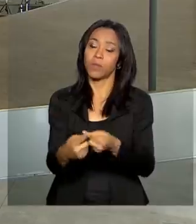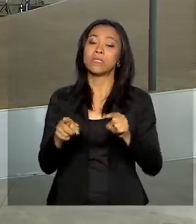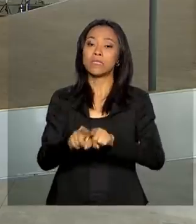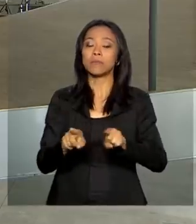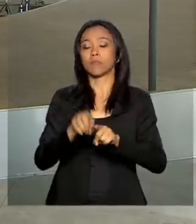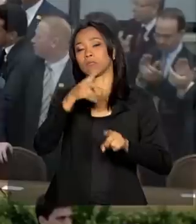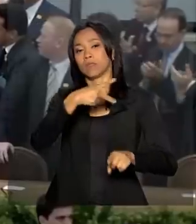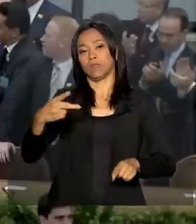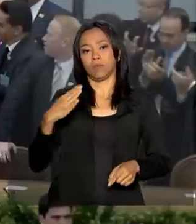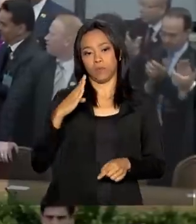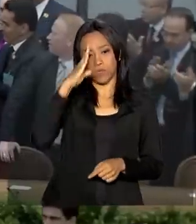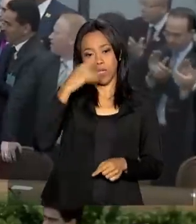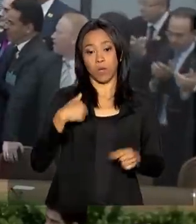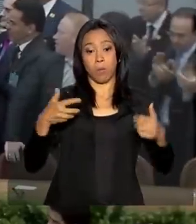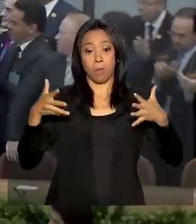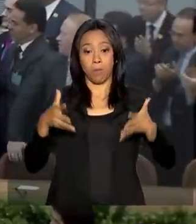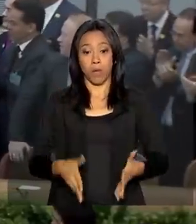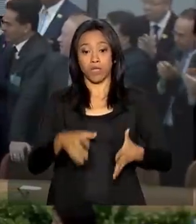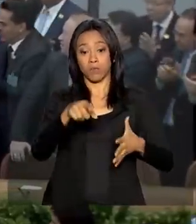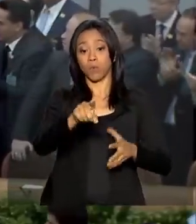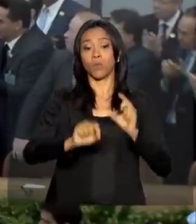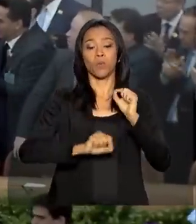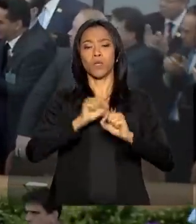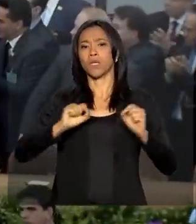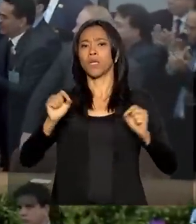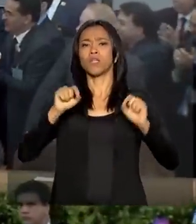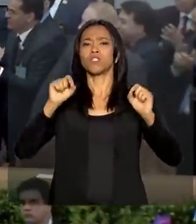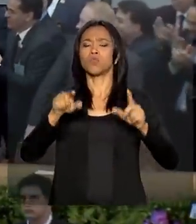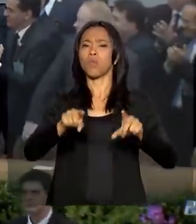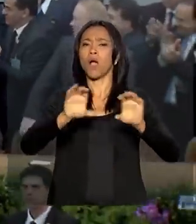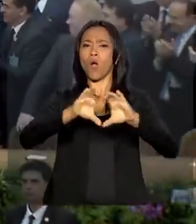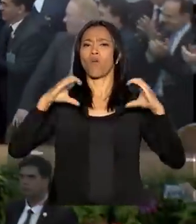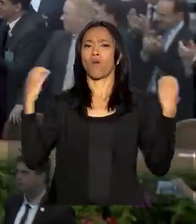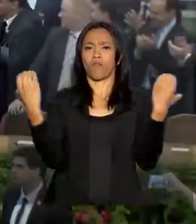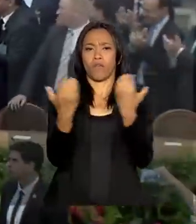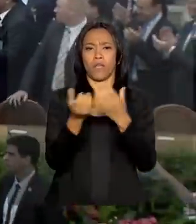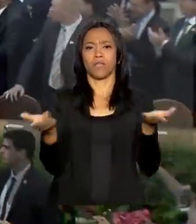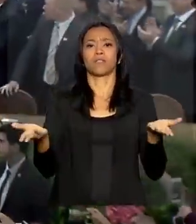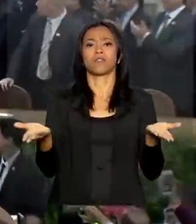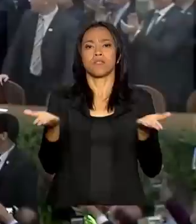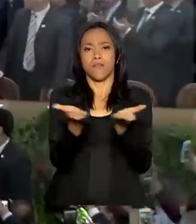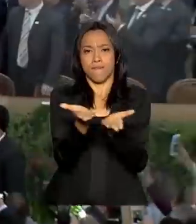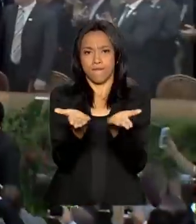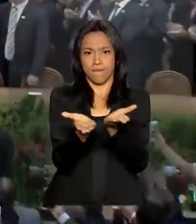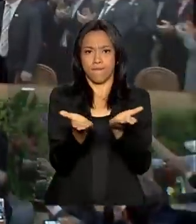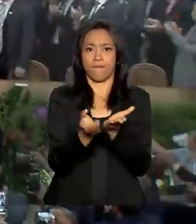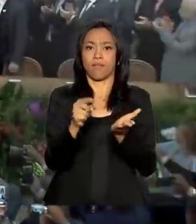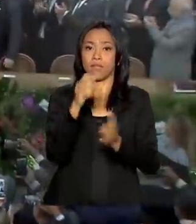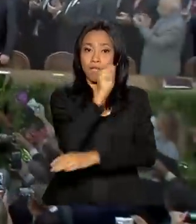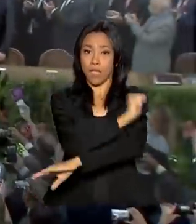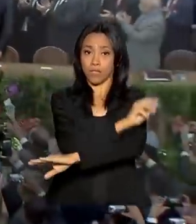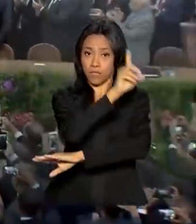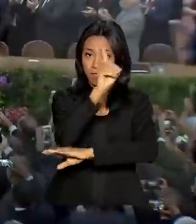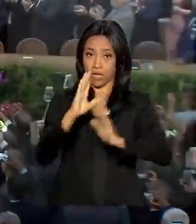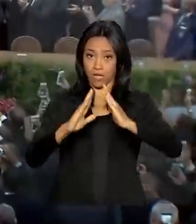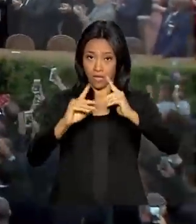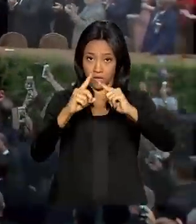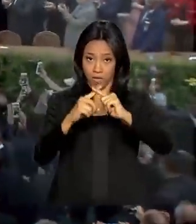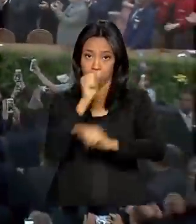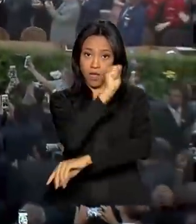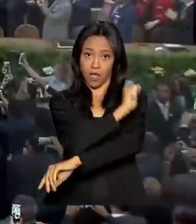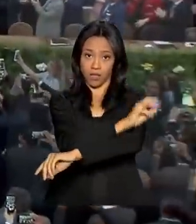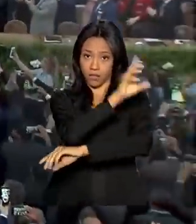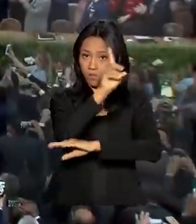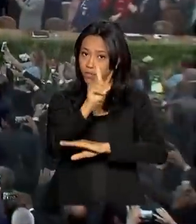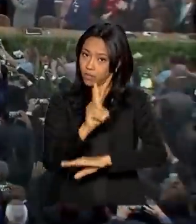participou nesta manhã de uma convenção evangélica, a 46ª Assembleia Extraordinária da